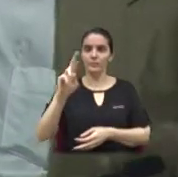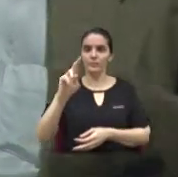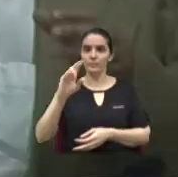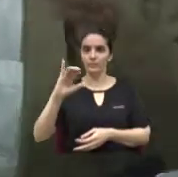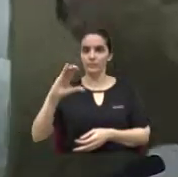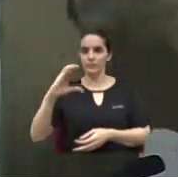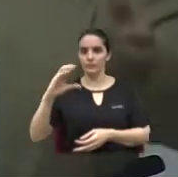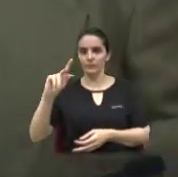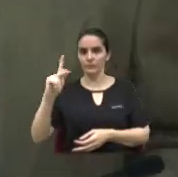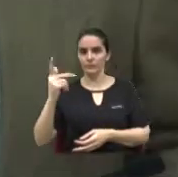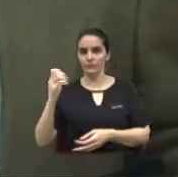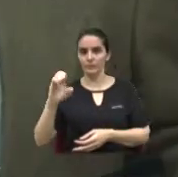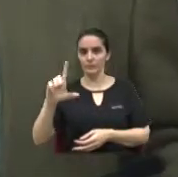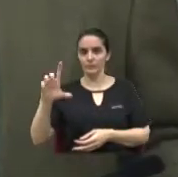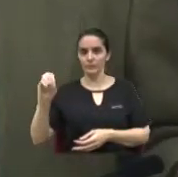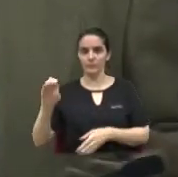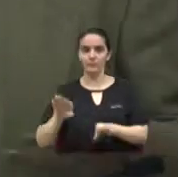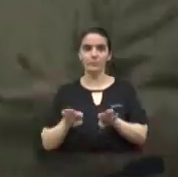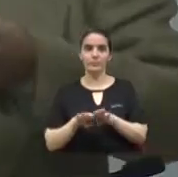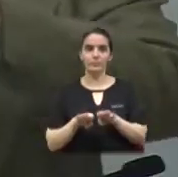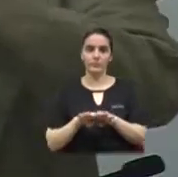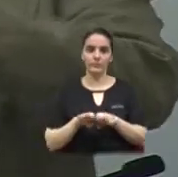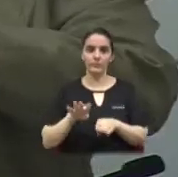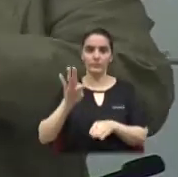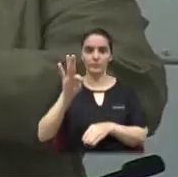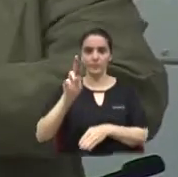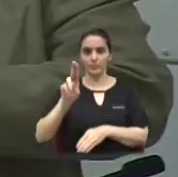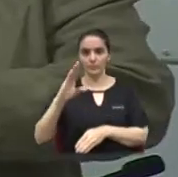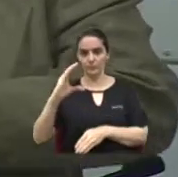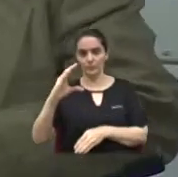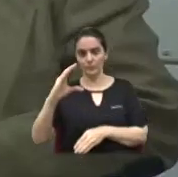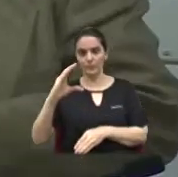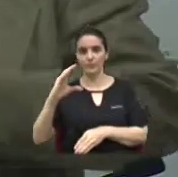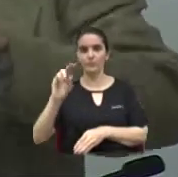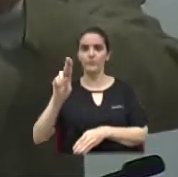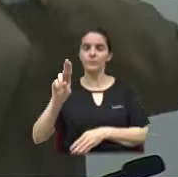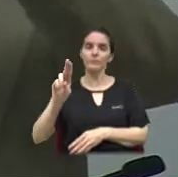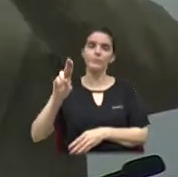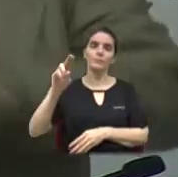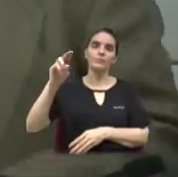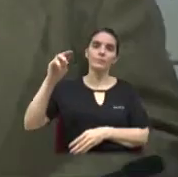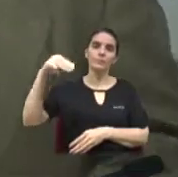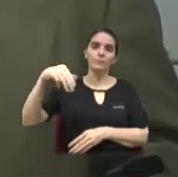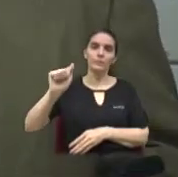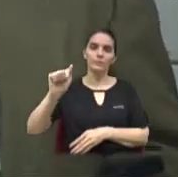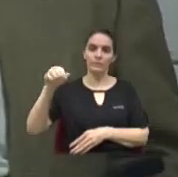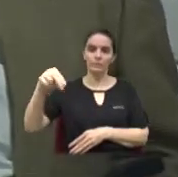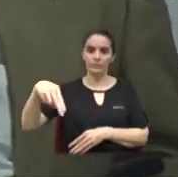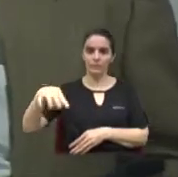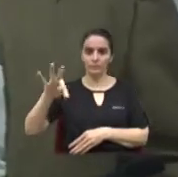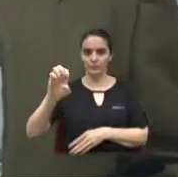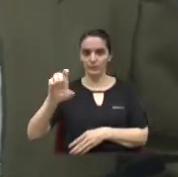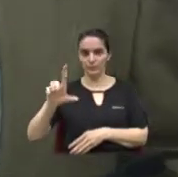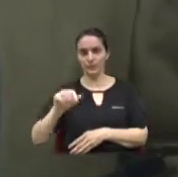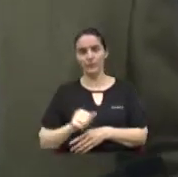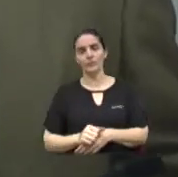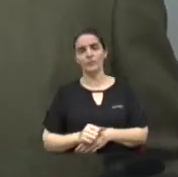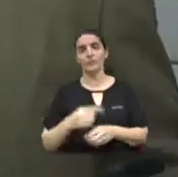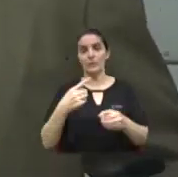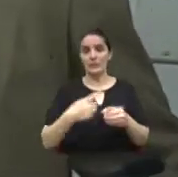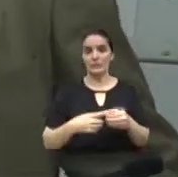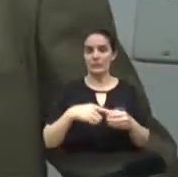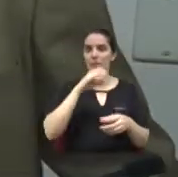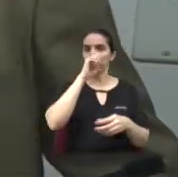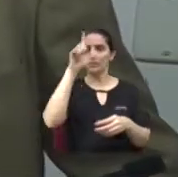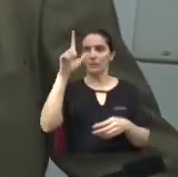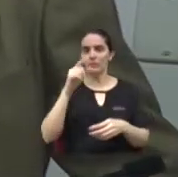principalmente com o doutor Tucumante, que vai estar sendo prejudicado na nossa cidade, a